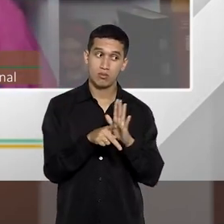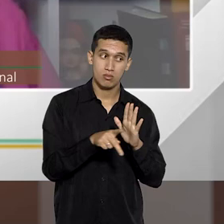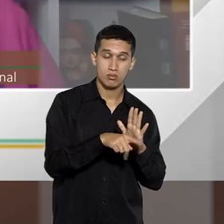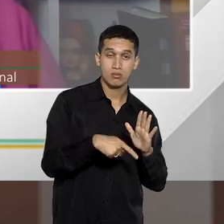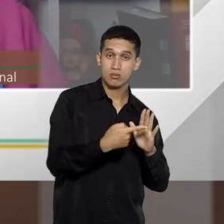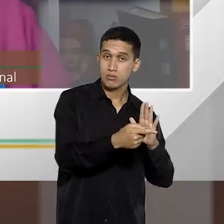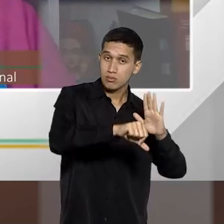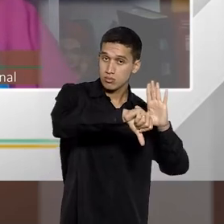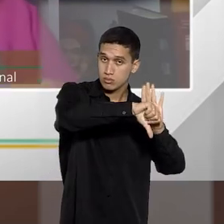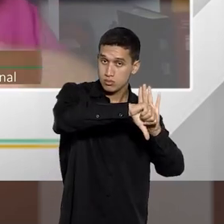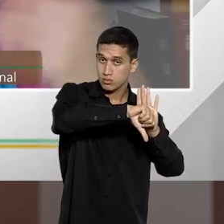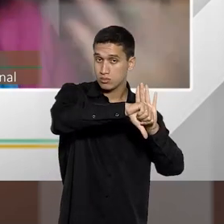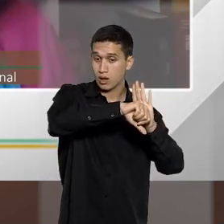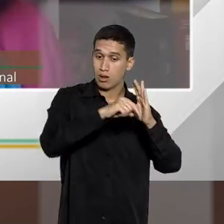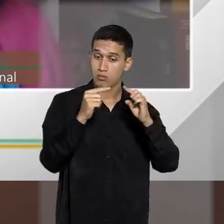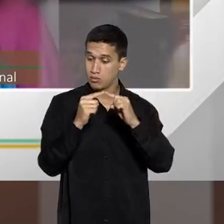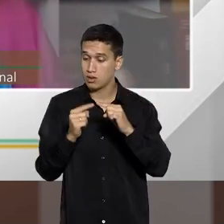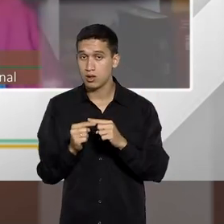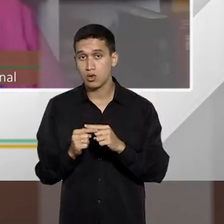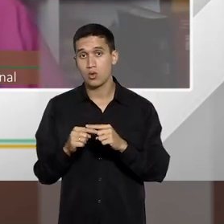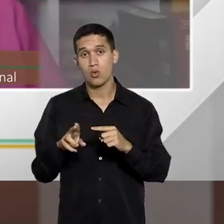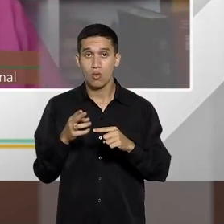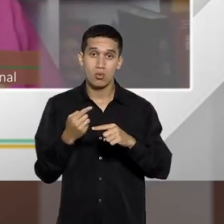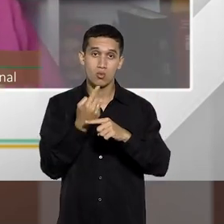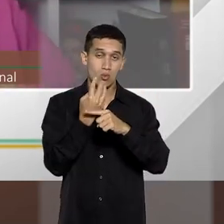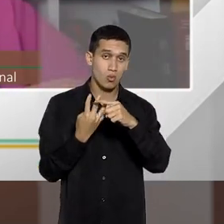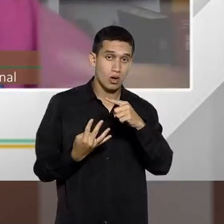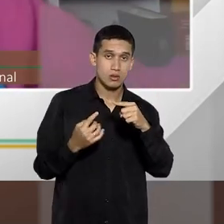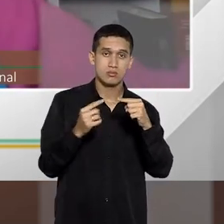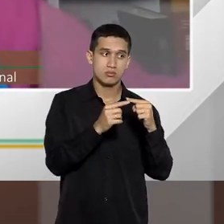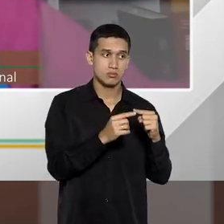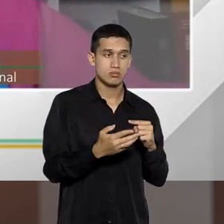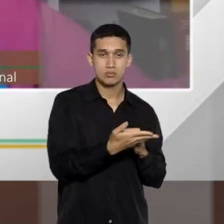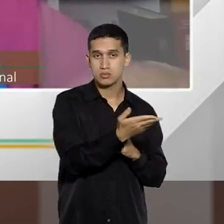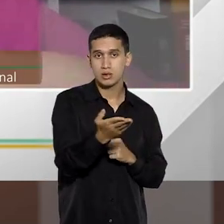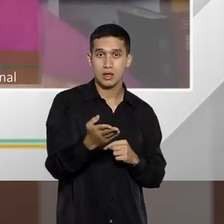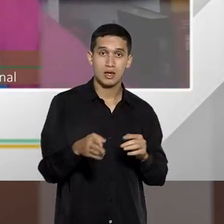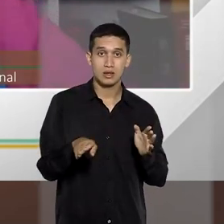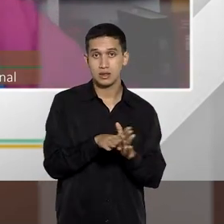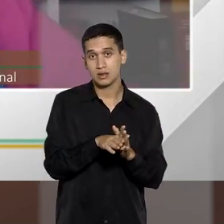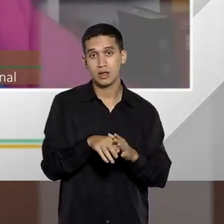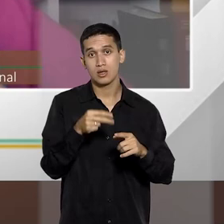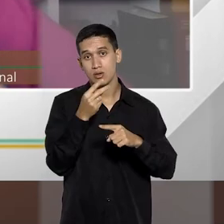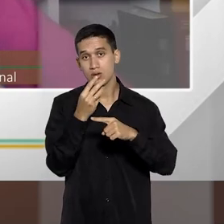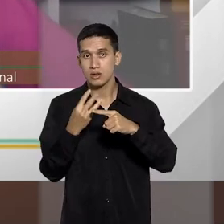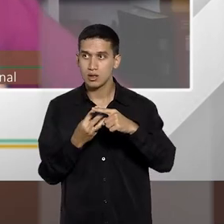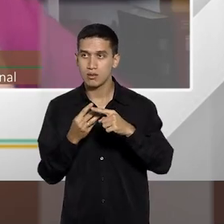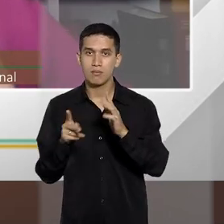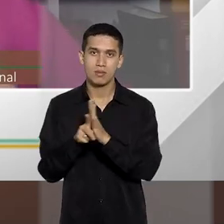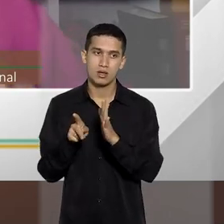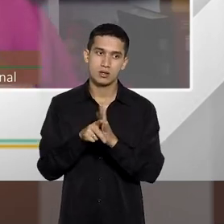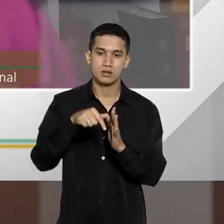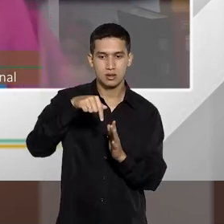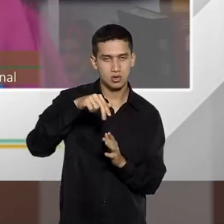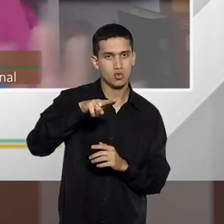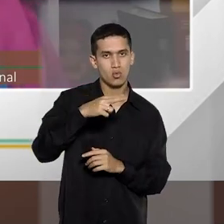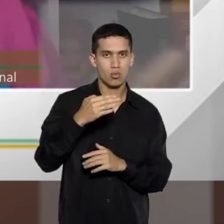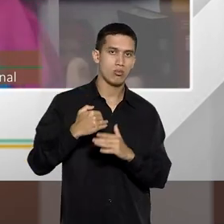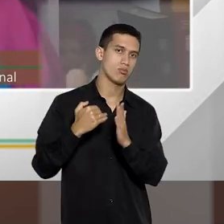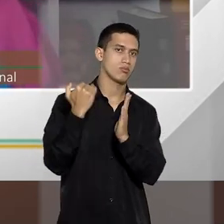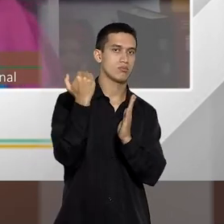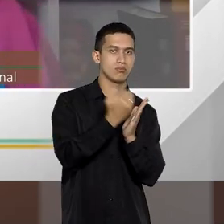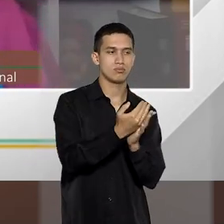três infrações, um quarto para quatro infrações, e aí até chegar a dois terços para sete ou mais infrações. Então,